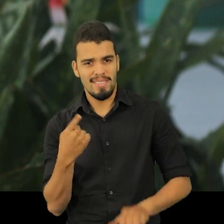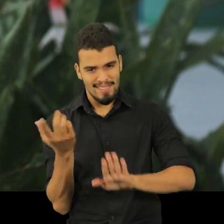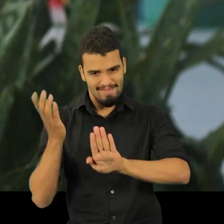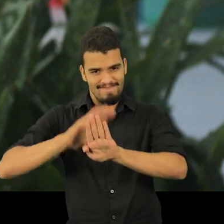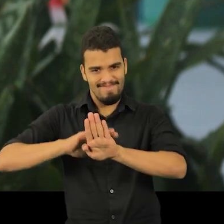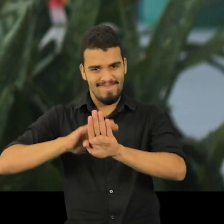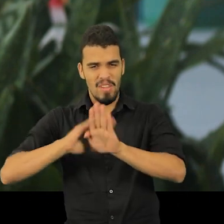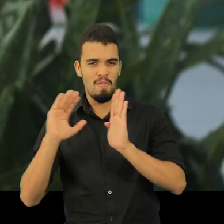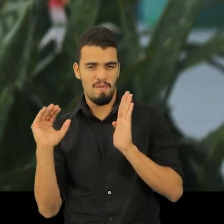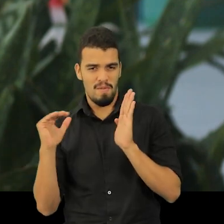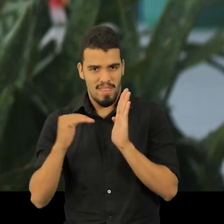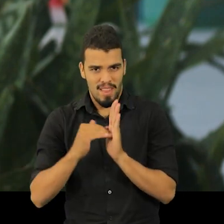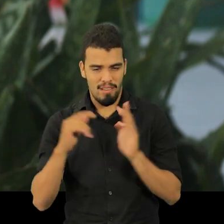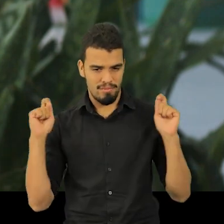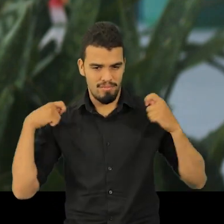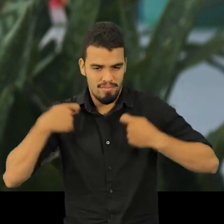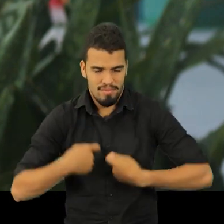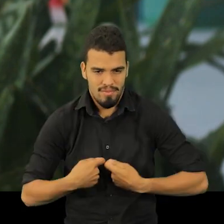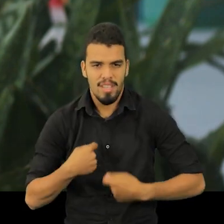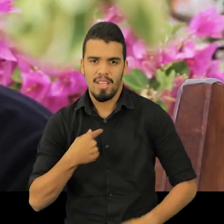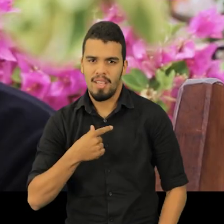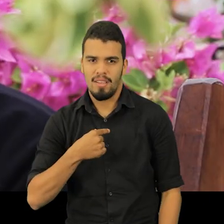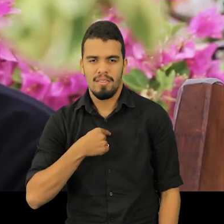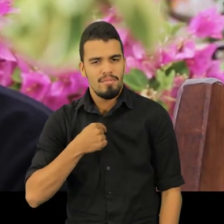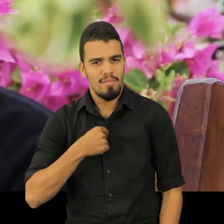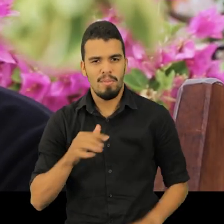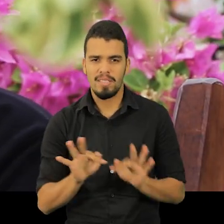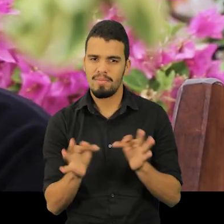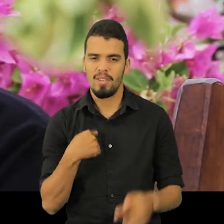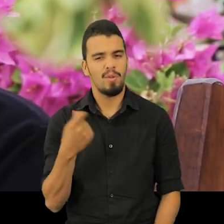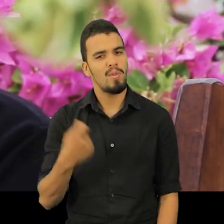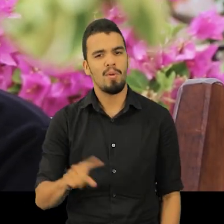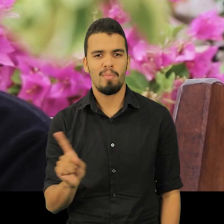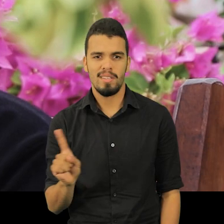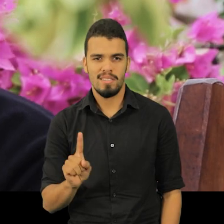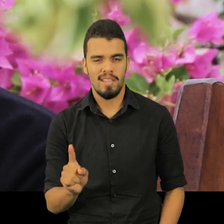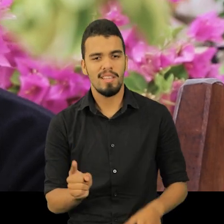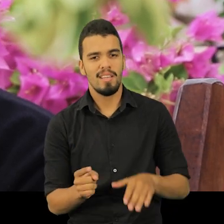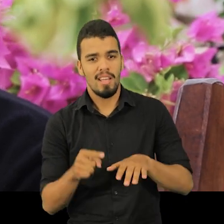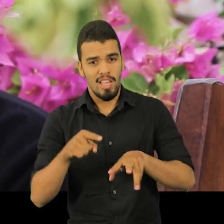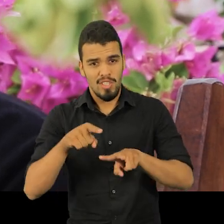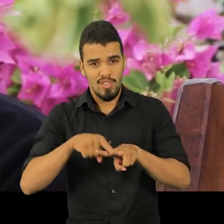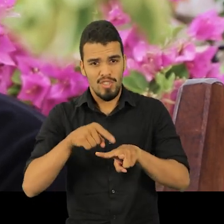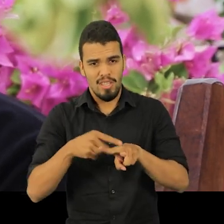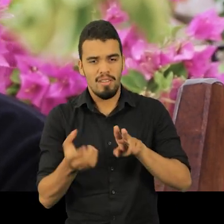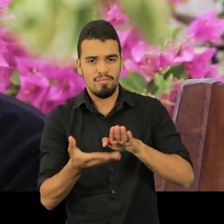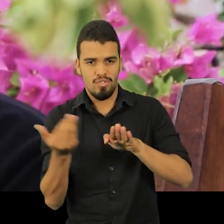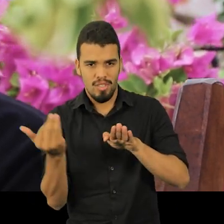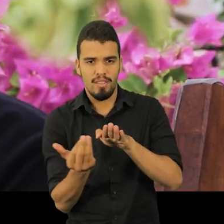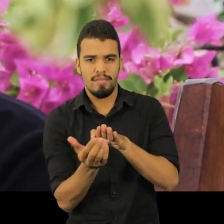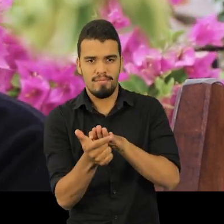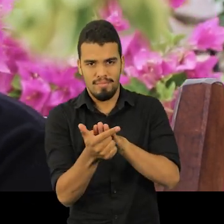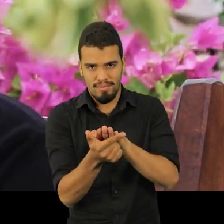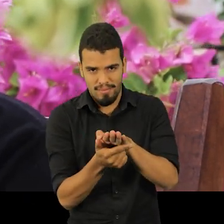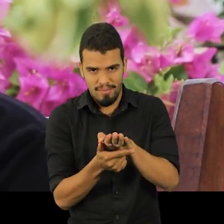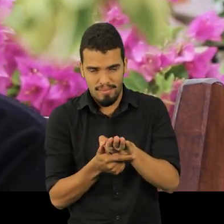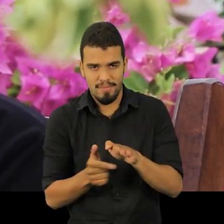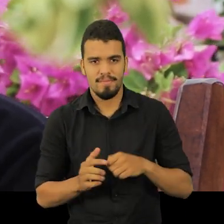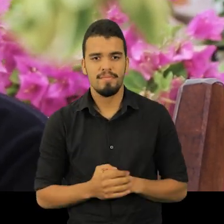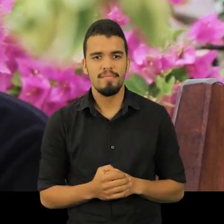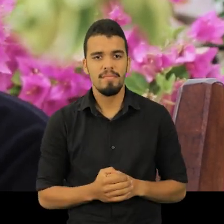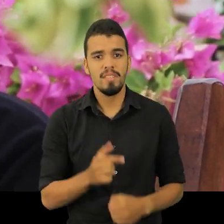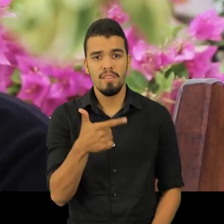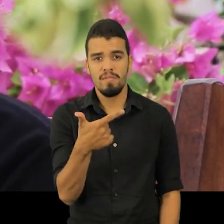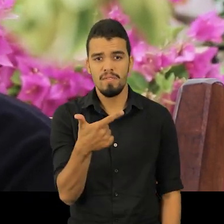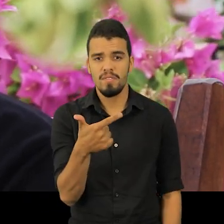vestir uma roupa simples, né? E tirei o chinelo. Tinha que fazer 28 quilômetros para ir ao polo e voltar para